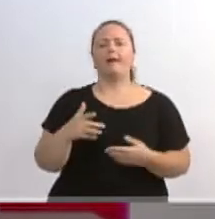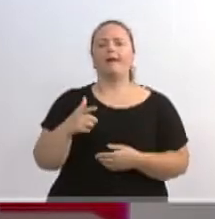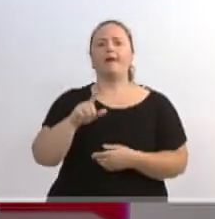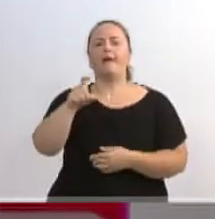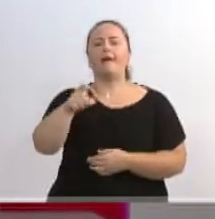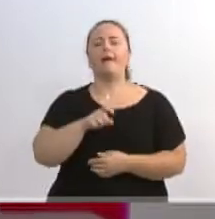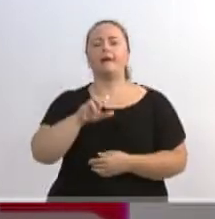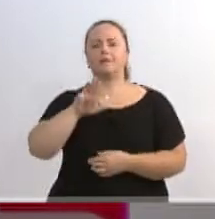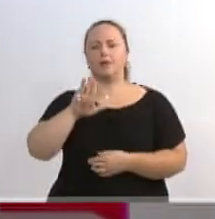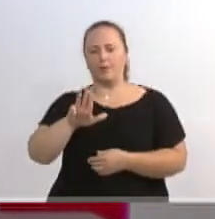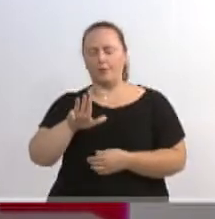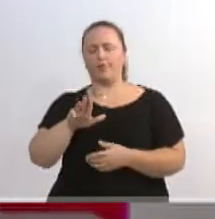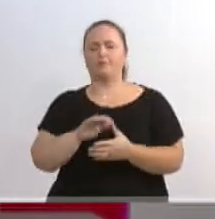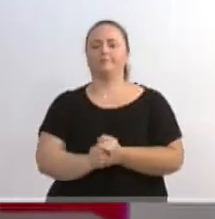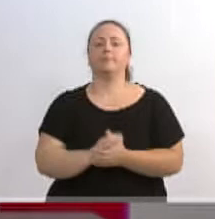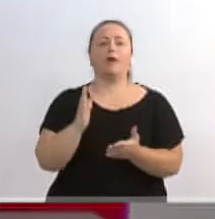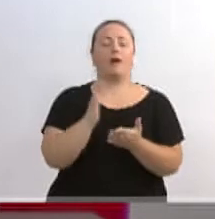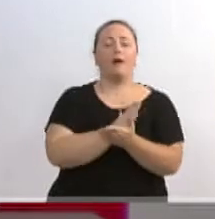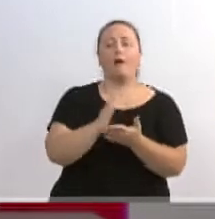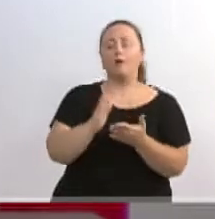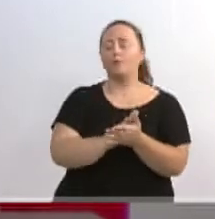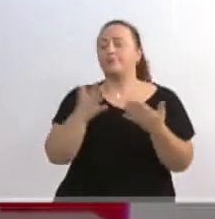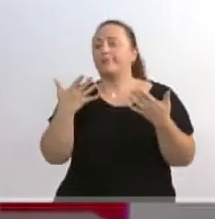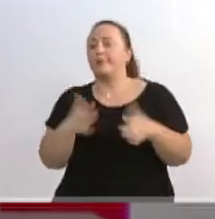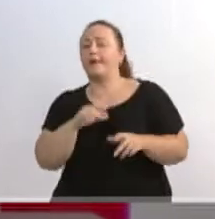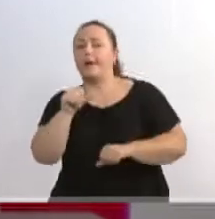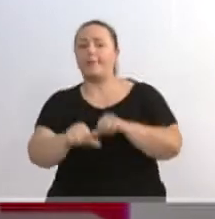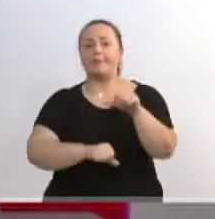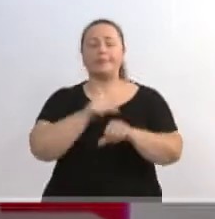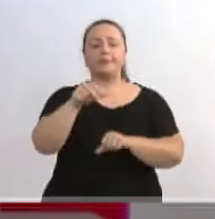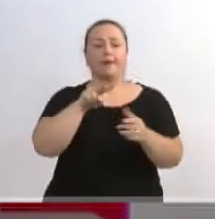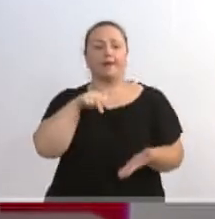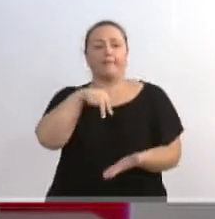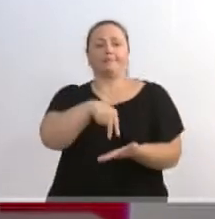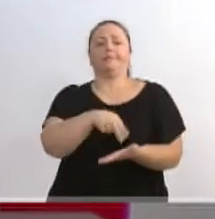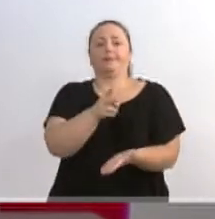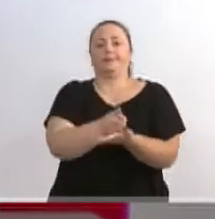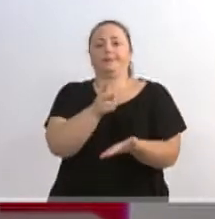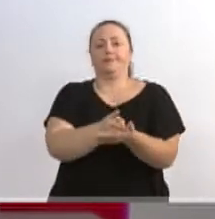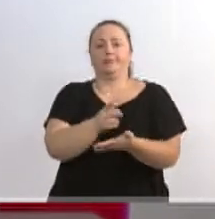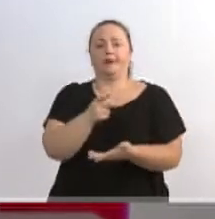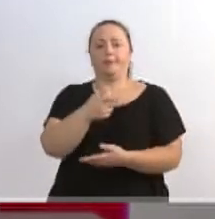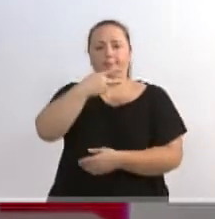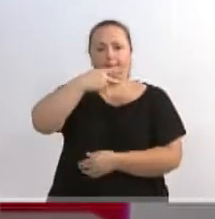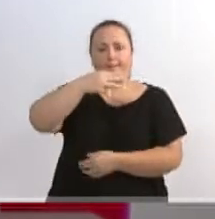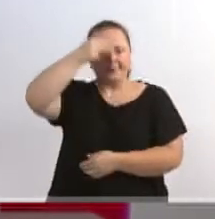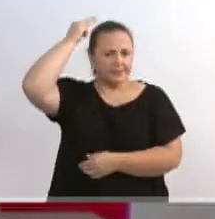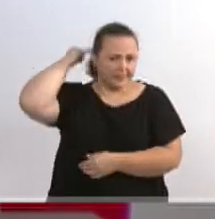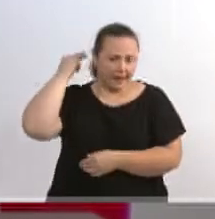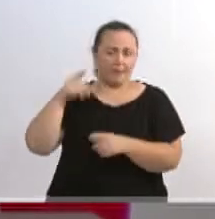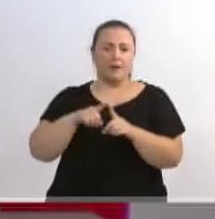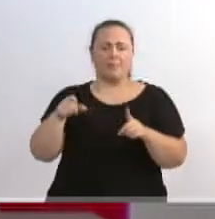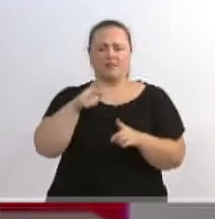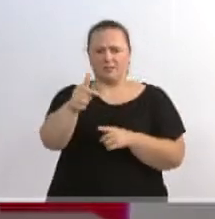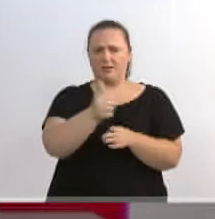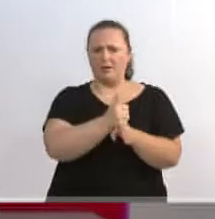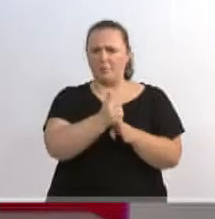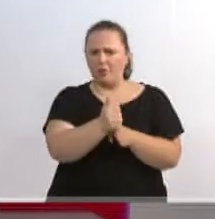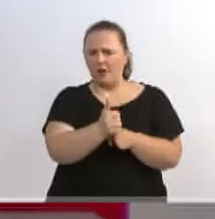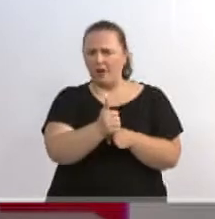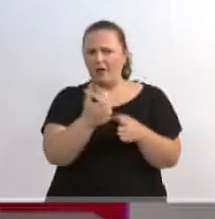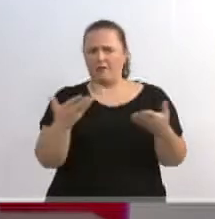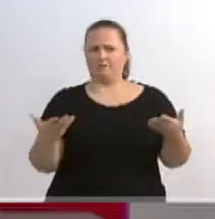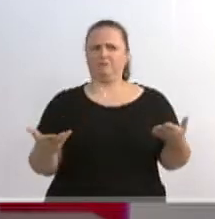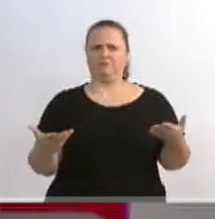A gente tem um outro lado que não quer fazer alteração, que quer manter o presidente que não tem condições morais para ficar, por medo da volta de um